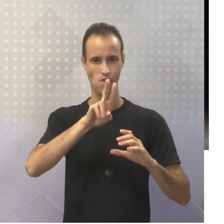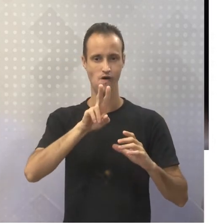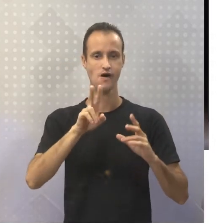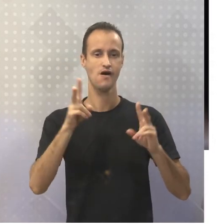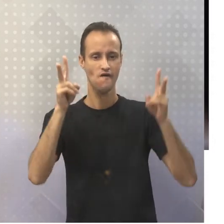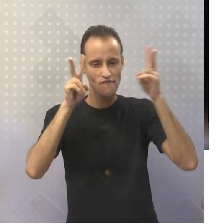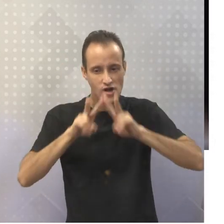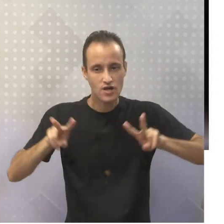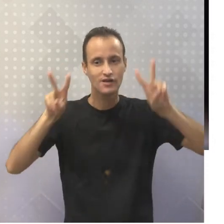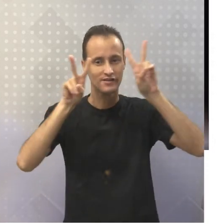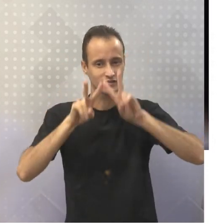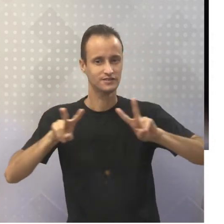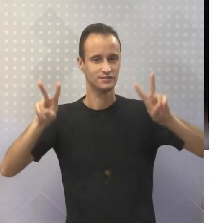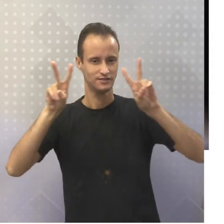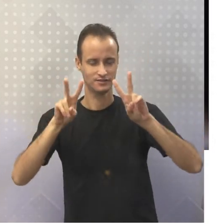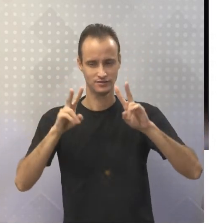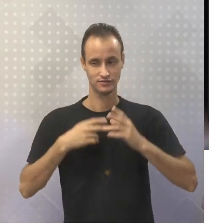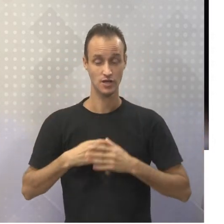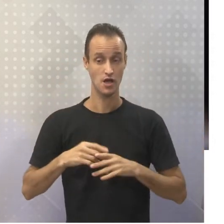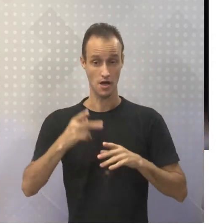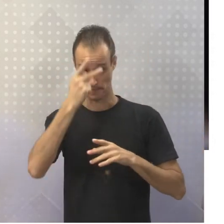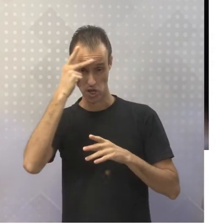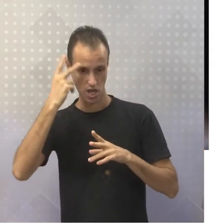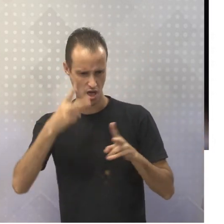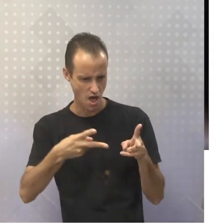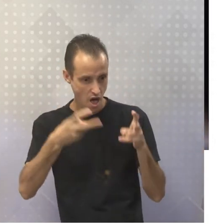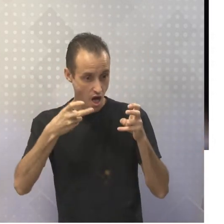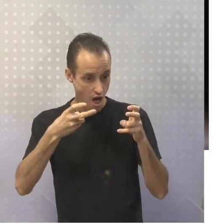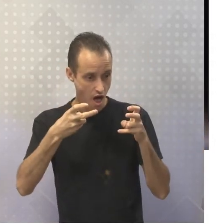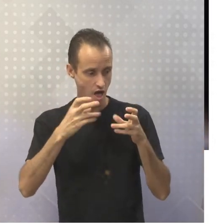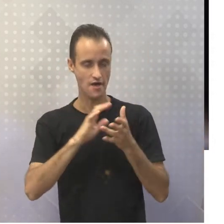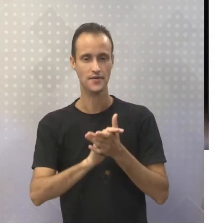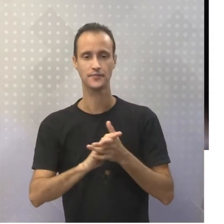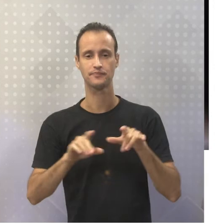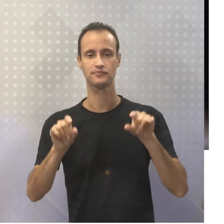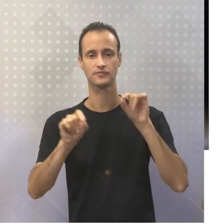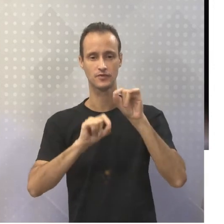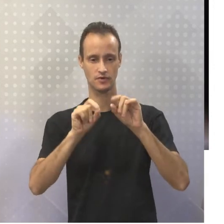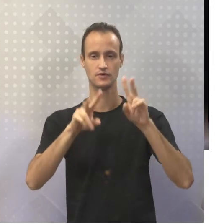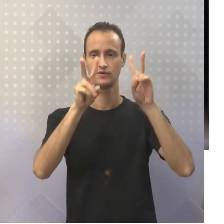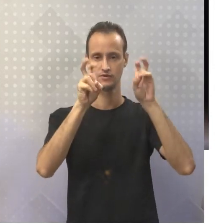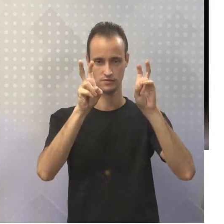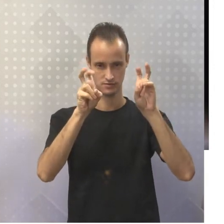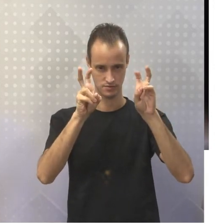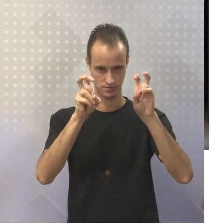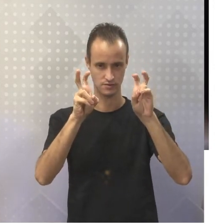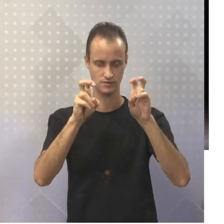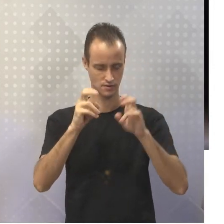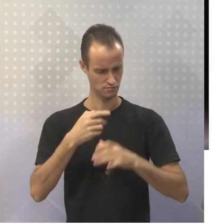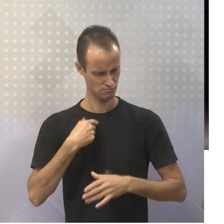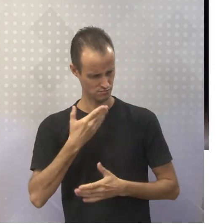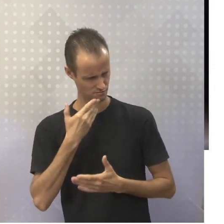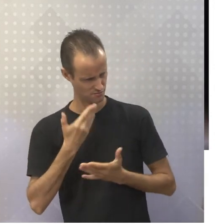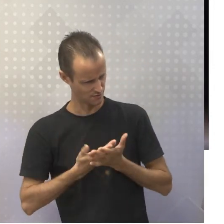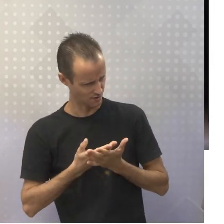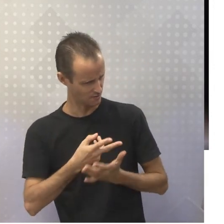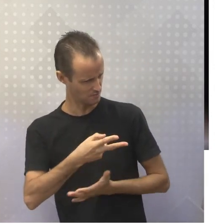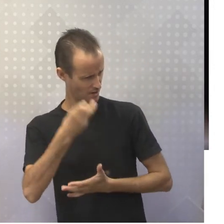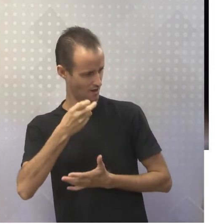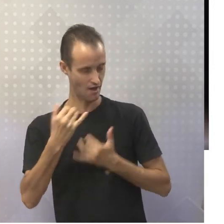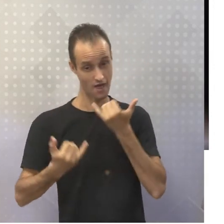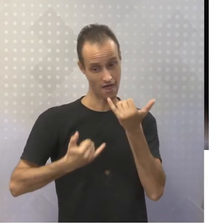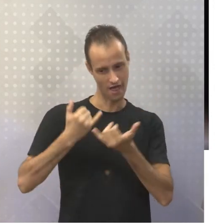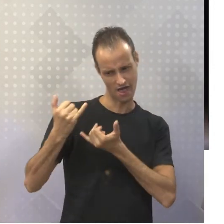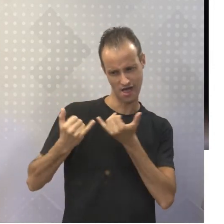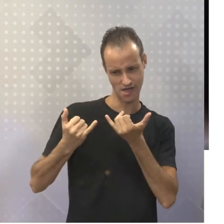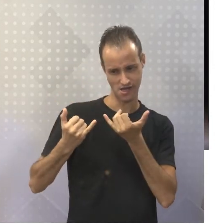visuais para chamar a atenção, realmente, né? E fora o título, que é um título também que chama a atenção, que ele brinca